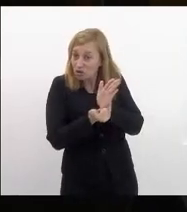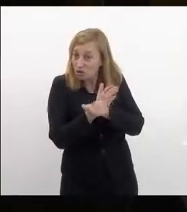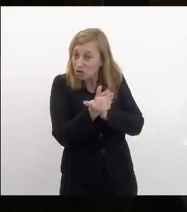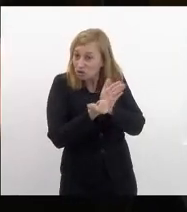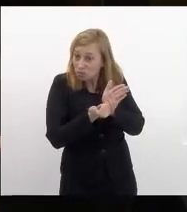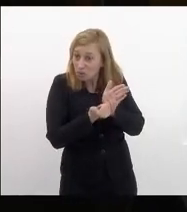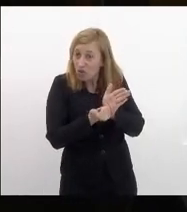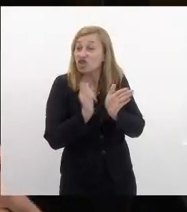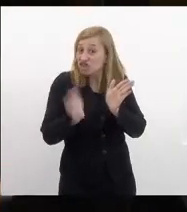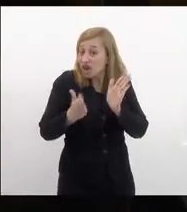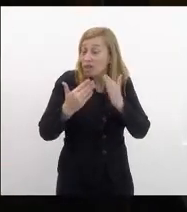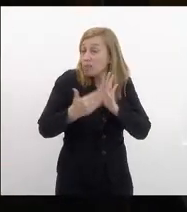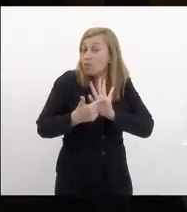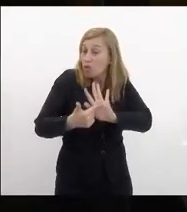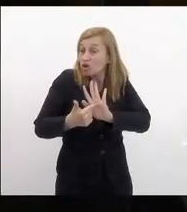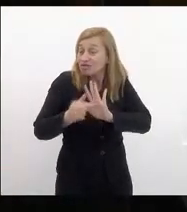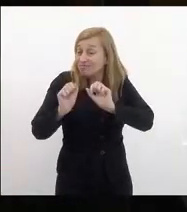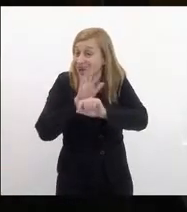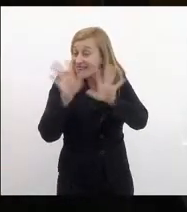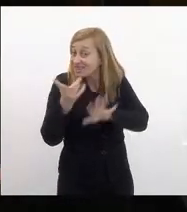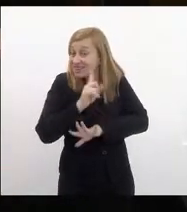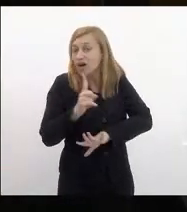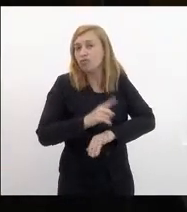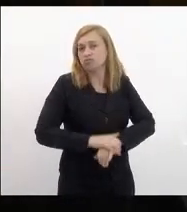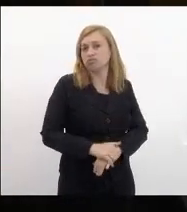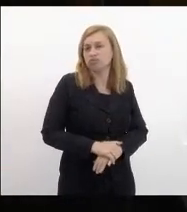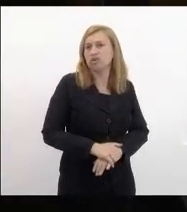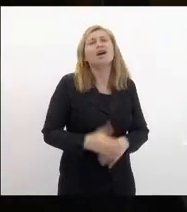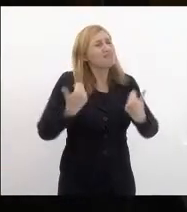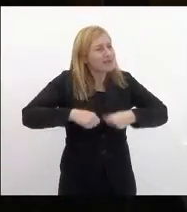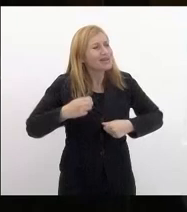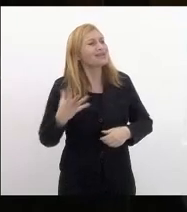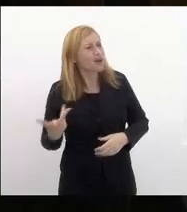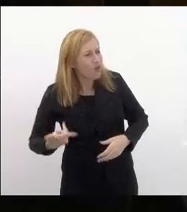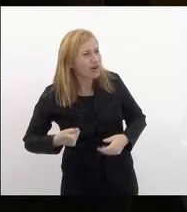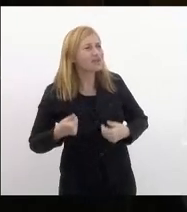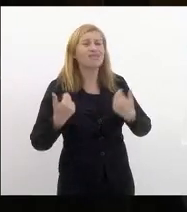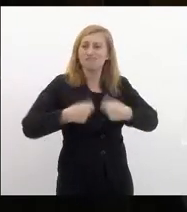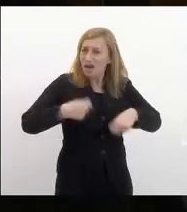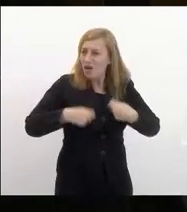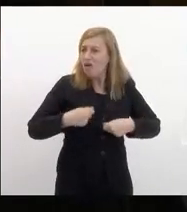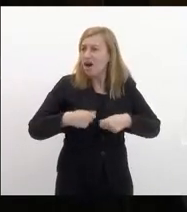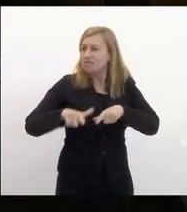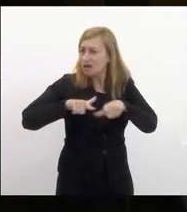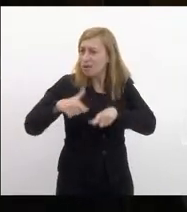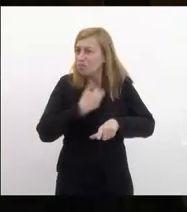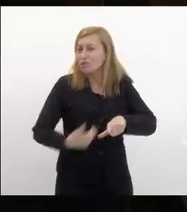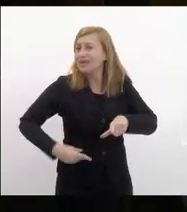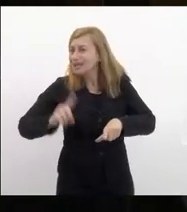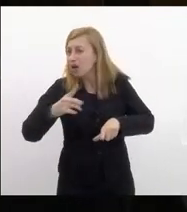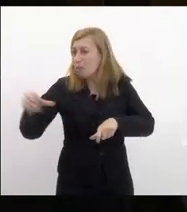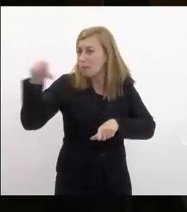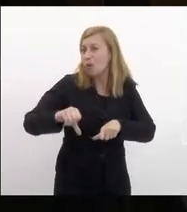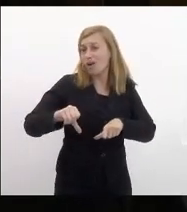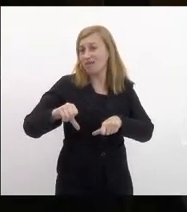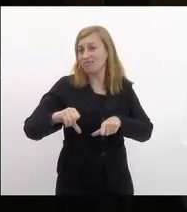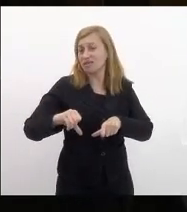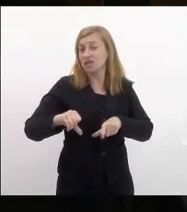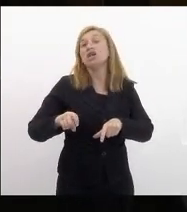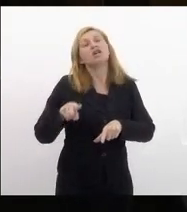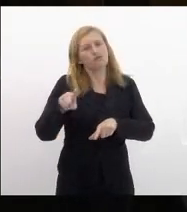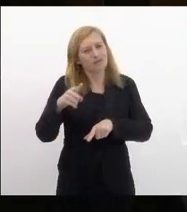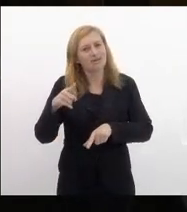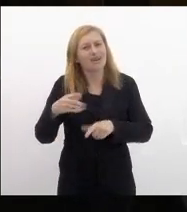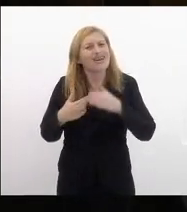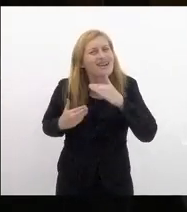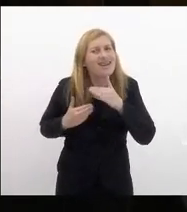demonstrado com clareza que não então ele tem que melhorar a qualidade do serviço público e não piorar e você